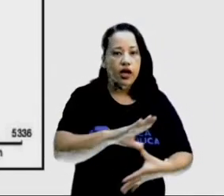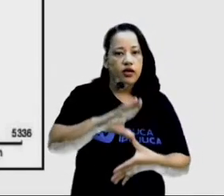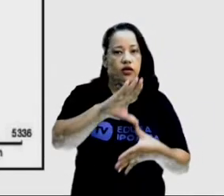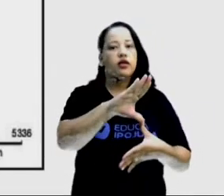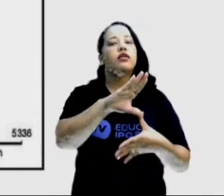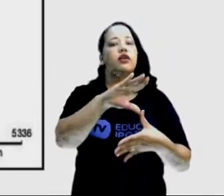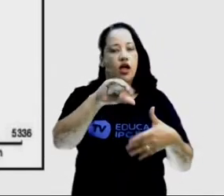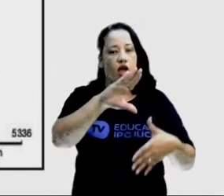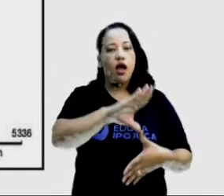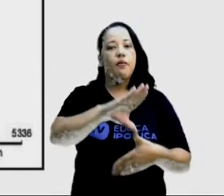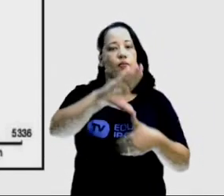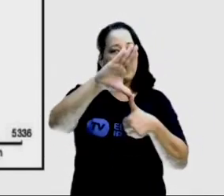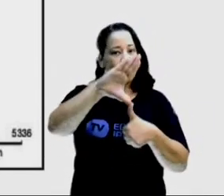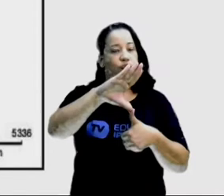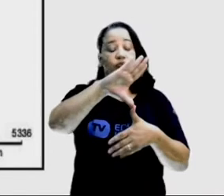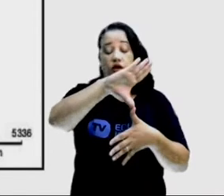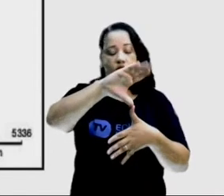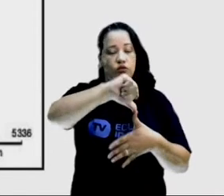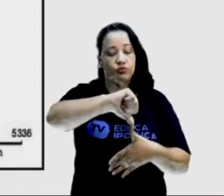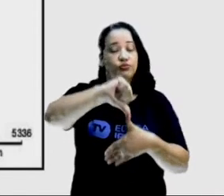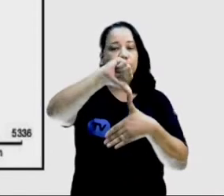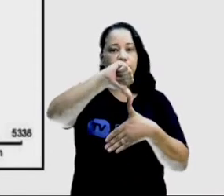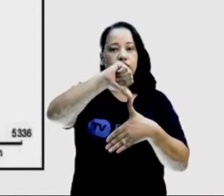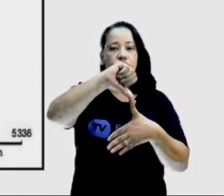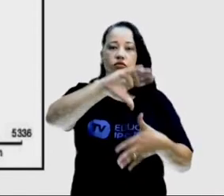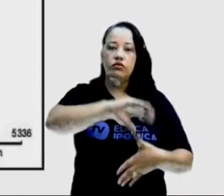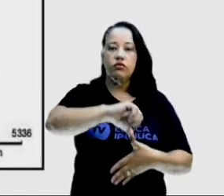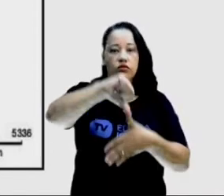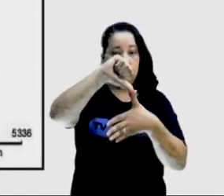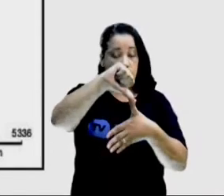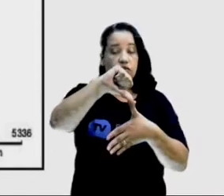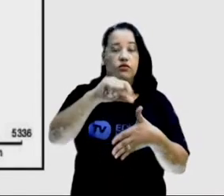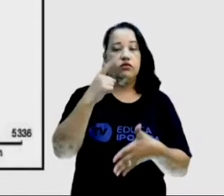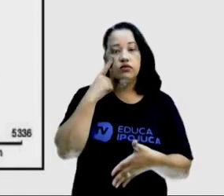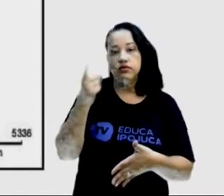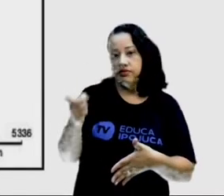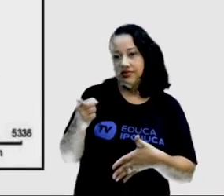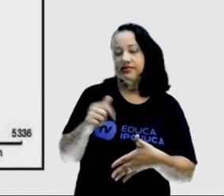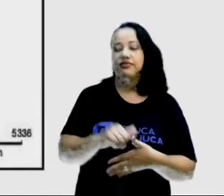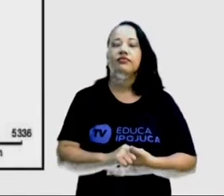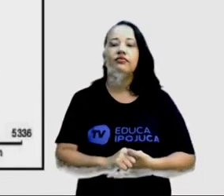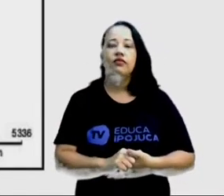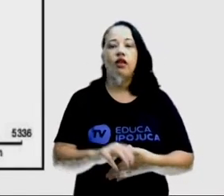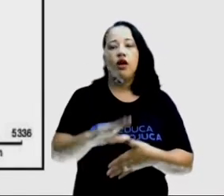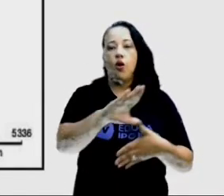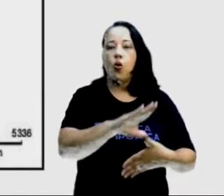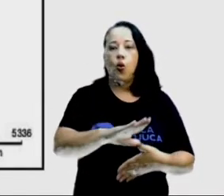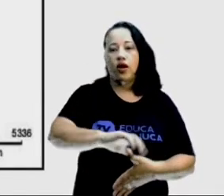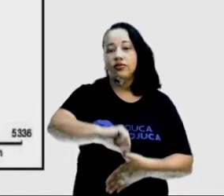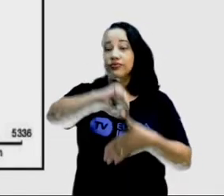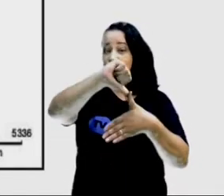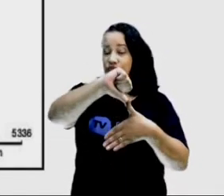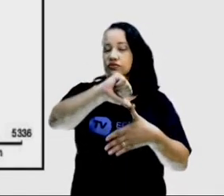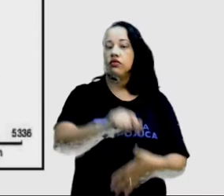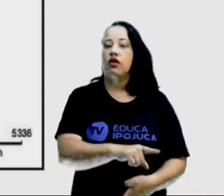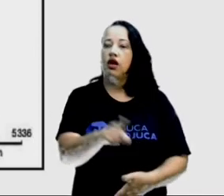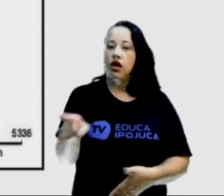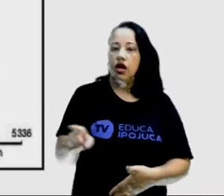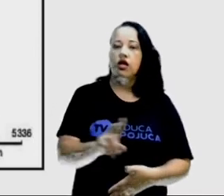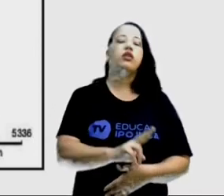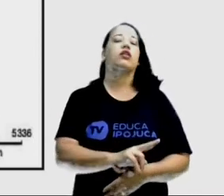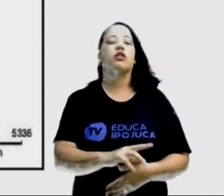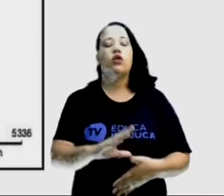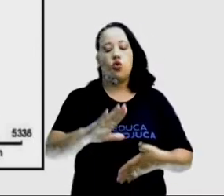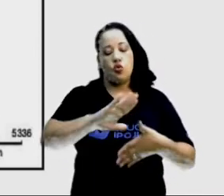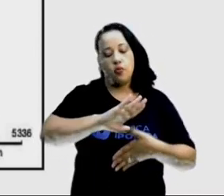América do Sul, certo? Você pode ver que o continente sul-americano, ele encontra-se no meio da placa que recebe o mesmo nome,